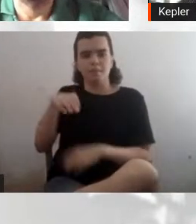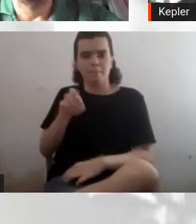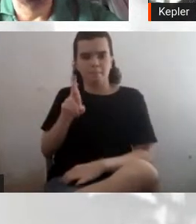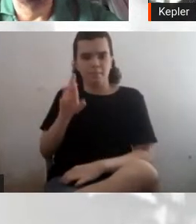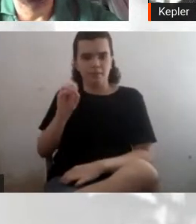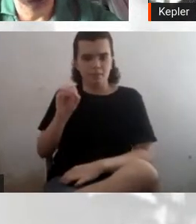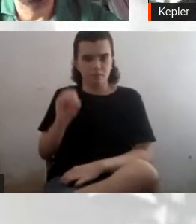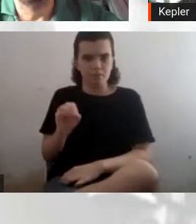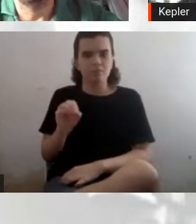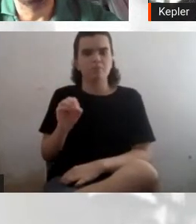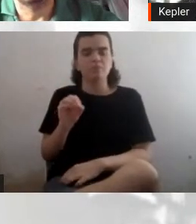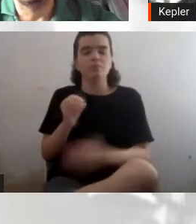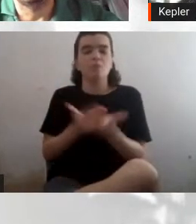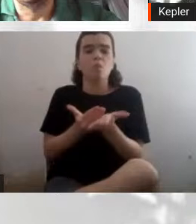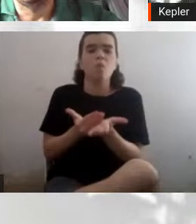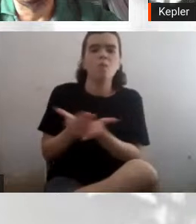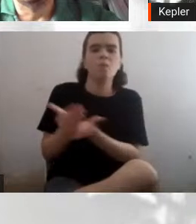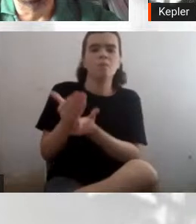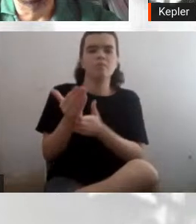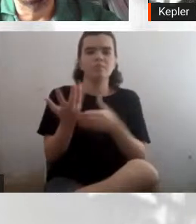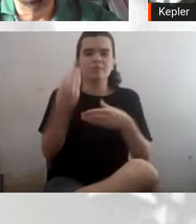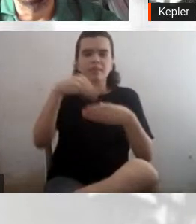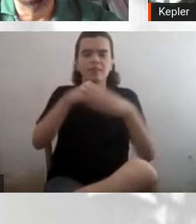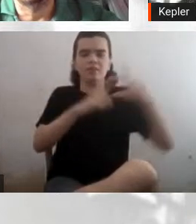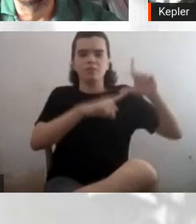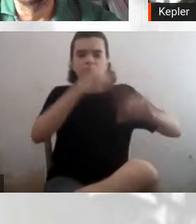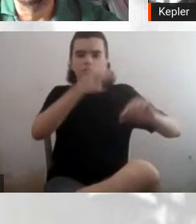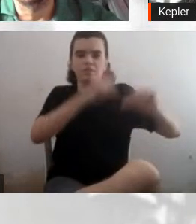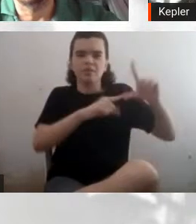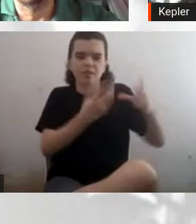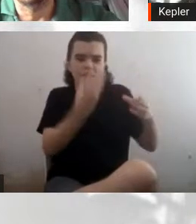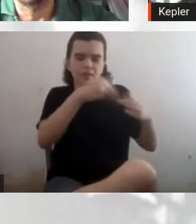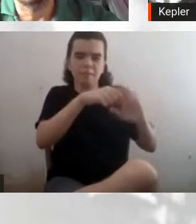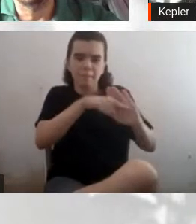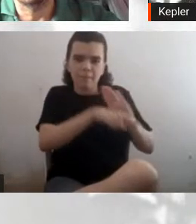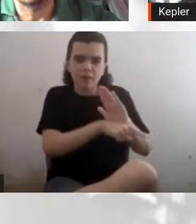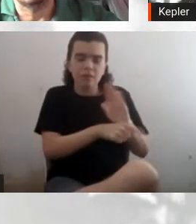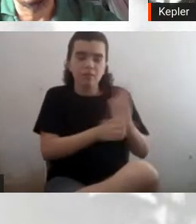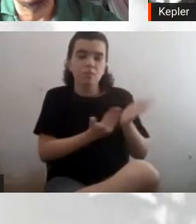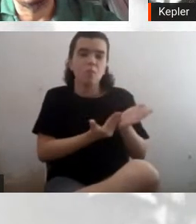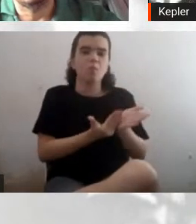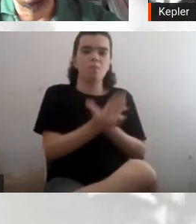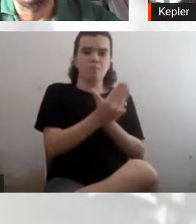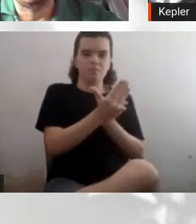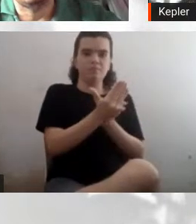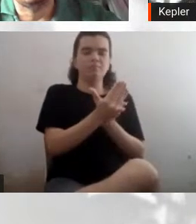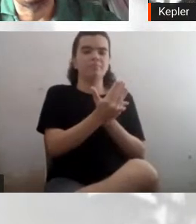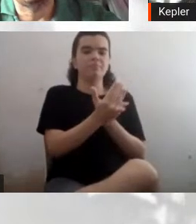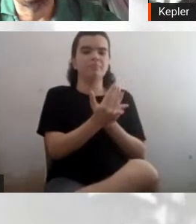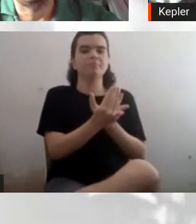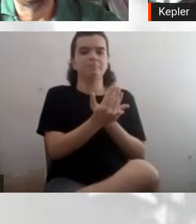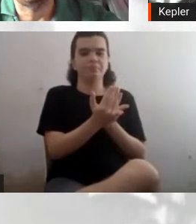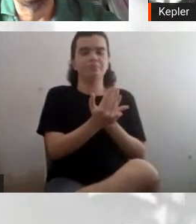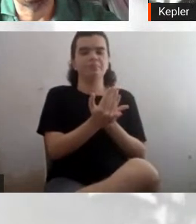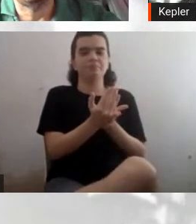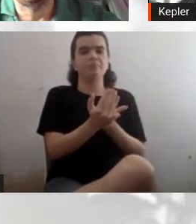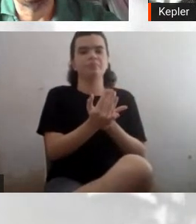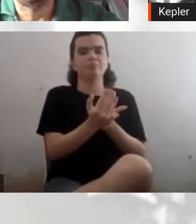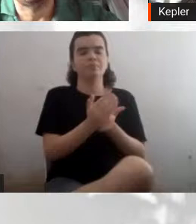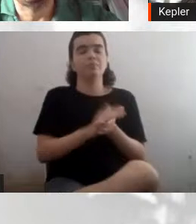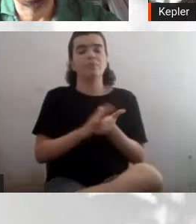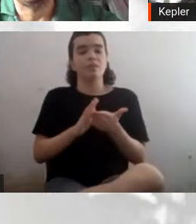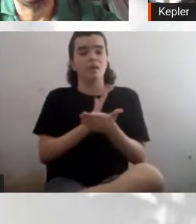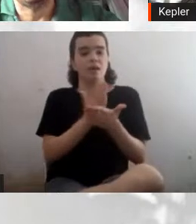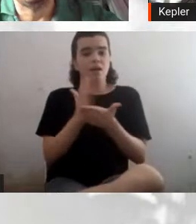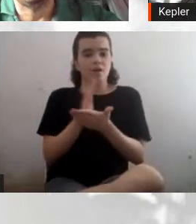foi formada no interior de estrelas, e, então, mas muitos deles, por exemplo, os elementos pesados, não se sabe